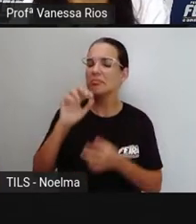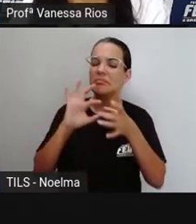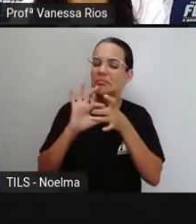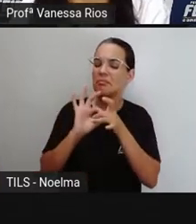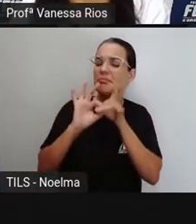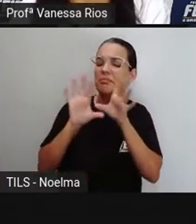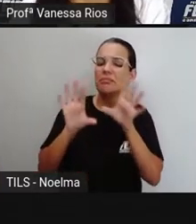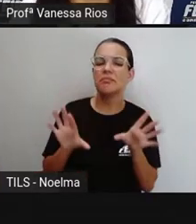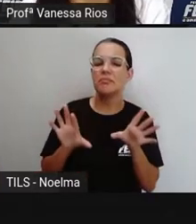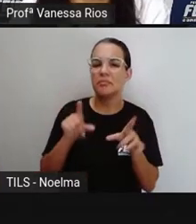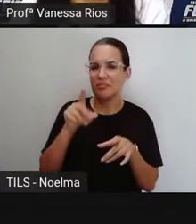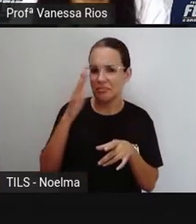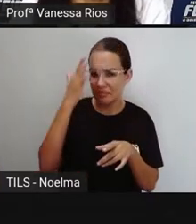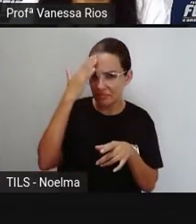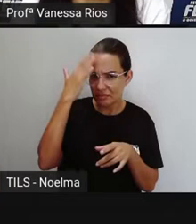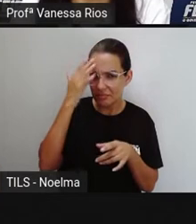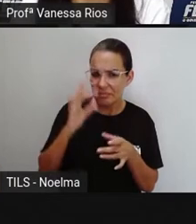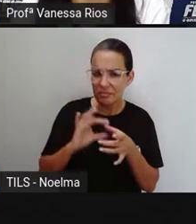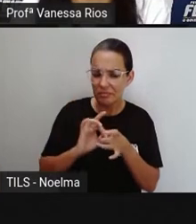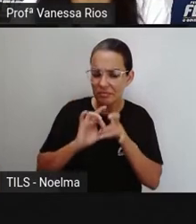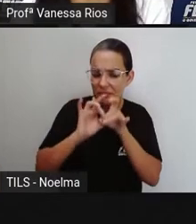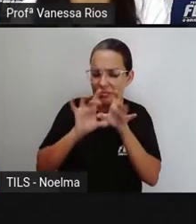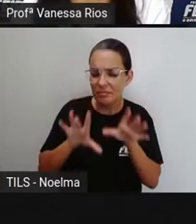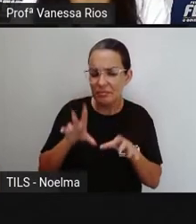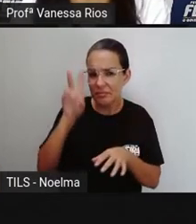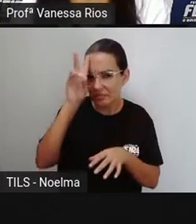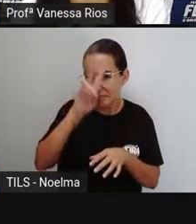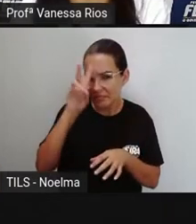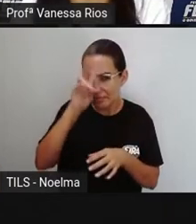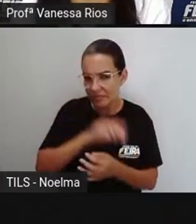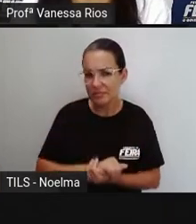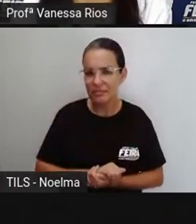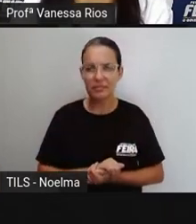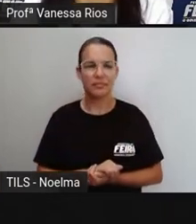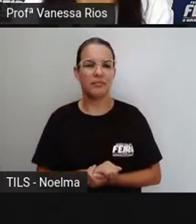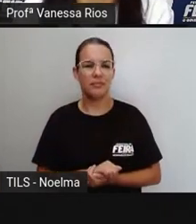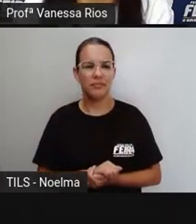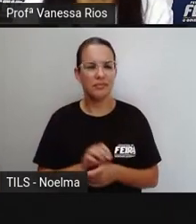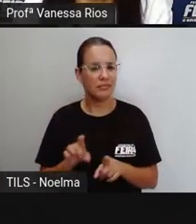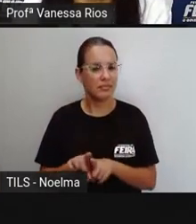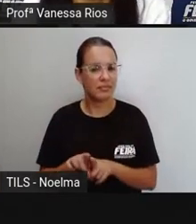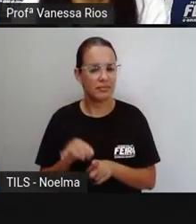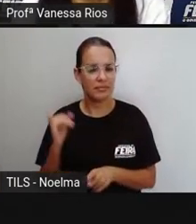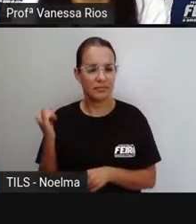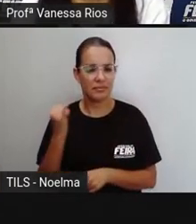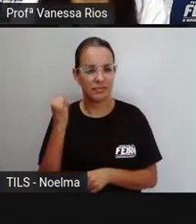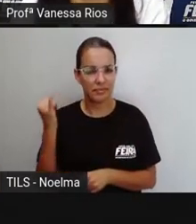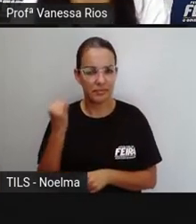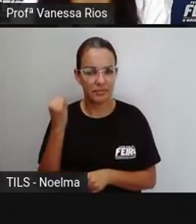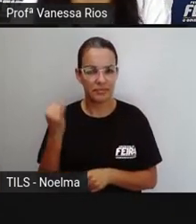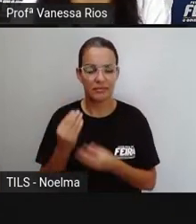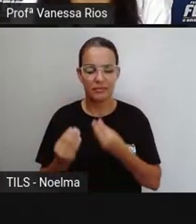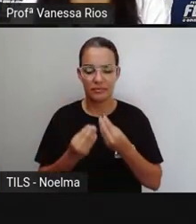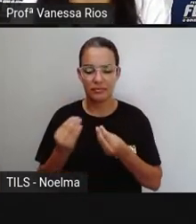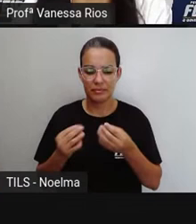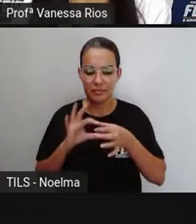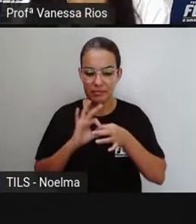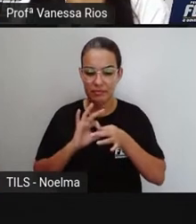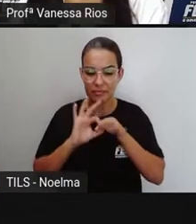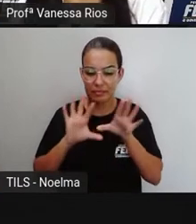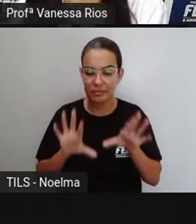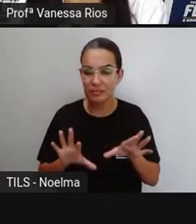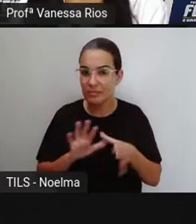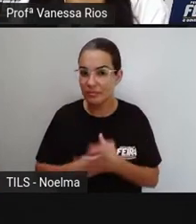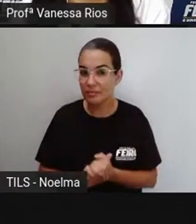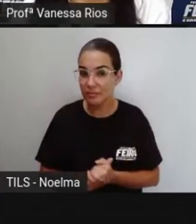não é? Para estudarmos aí esse conceito e observarmos também a importância da democracia dentro dos